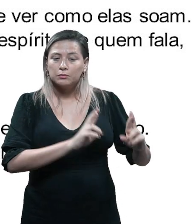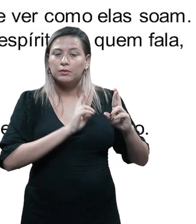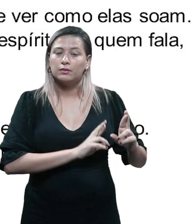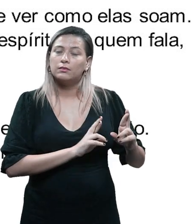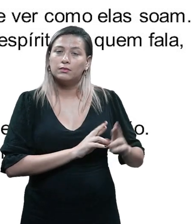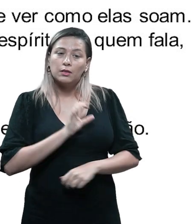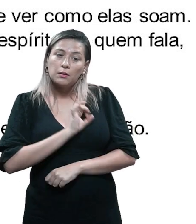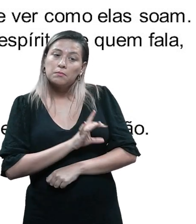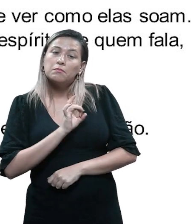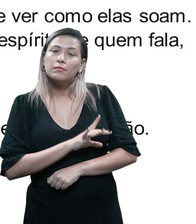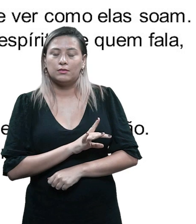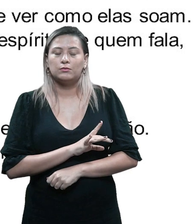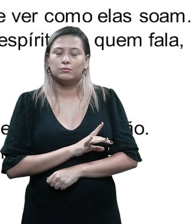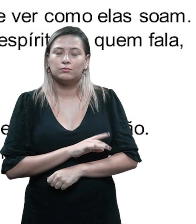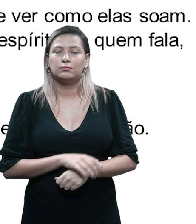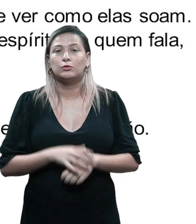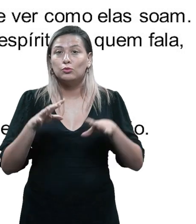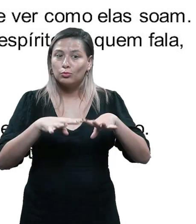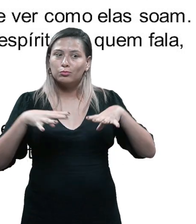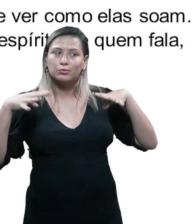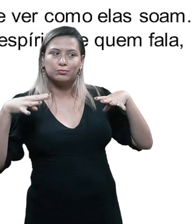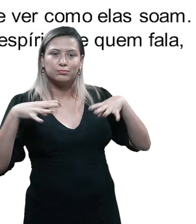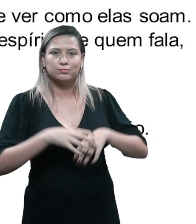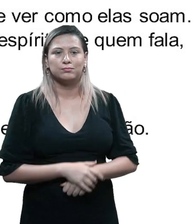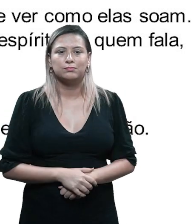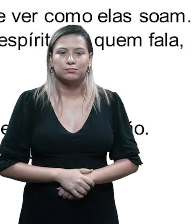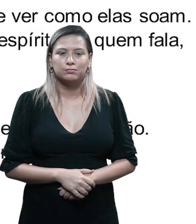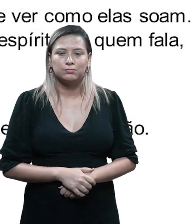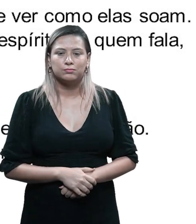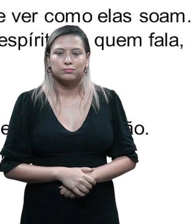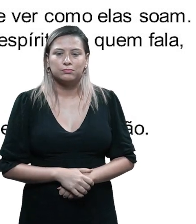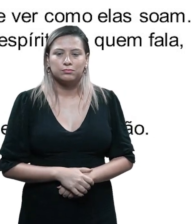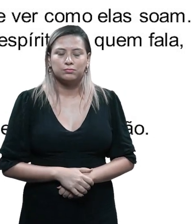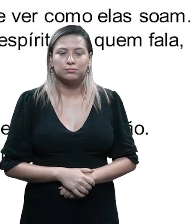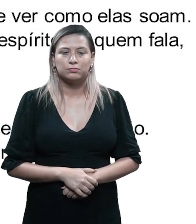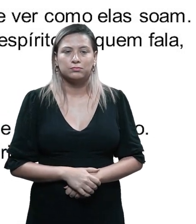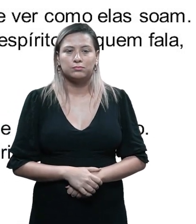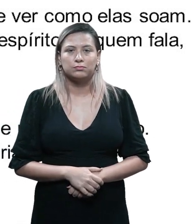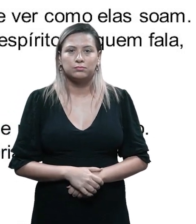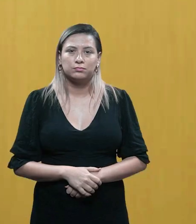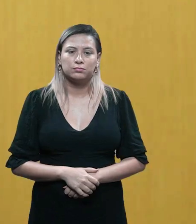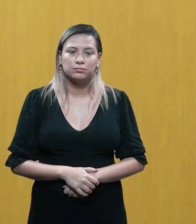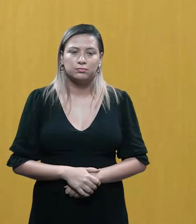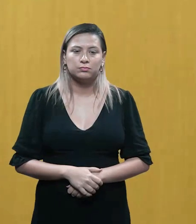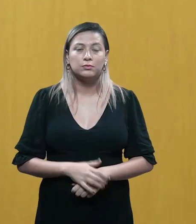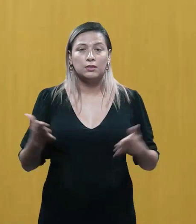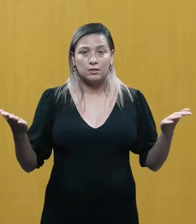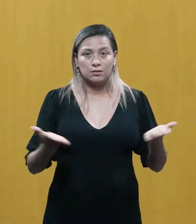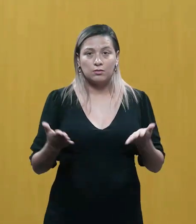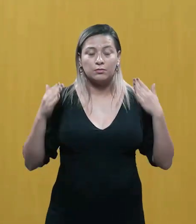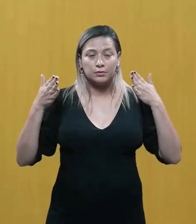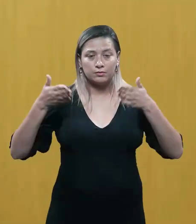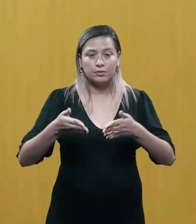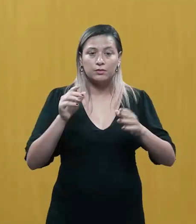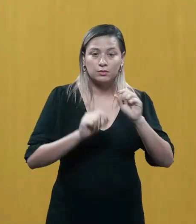As cenas trabalham com esperança e medo do público. Vamos colocar